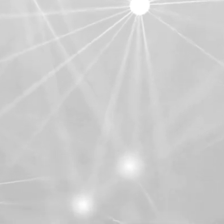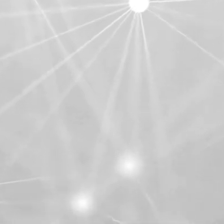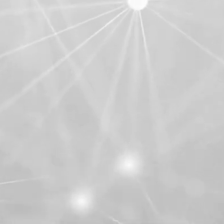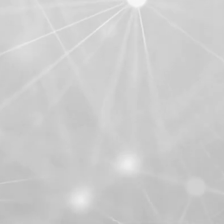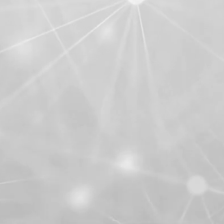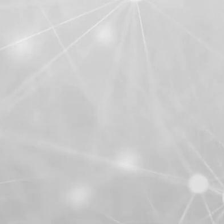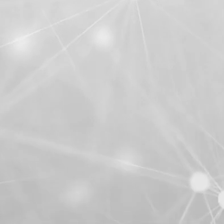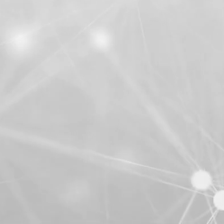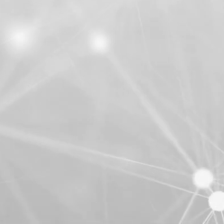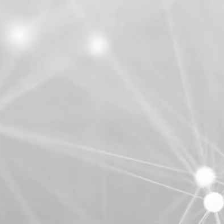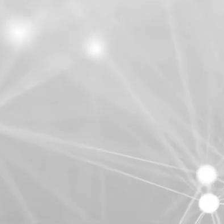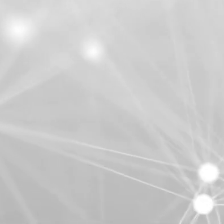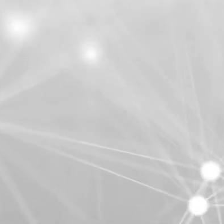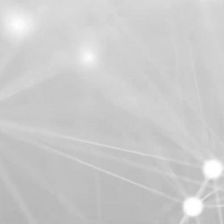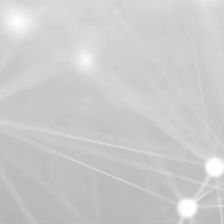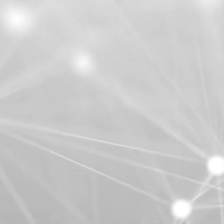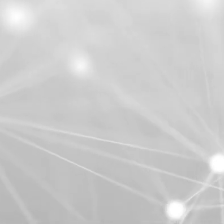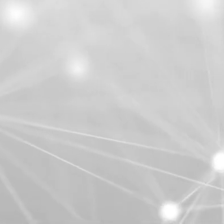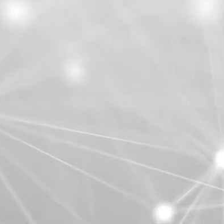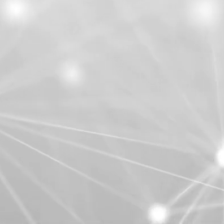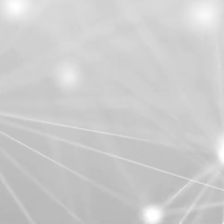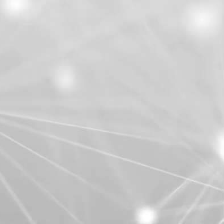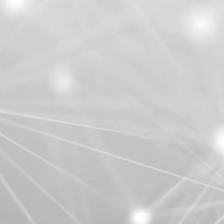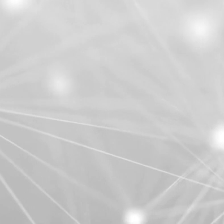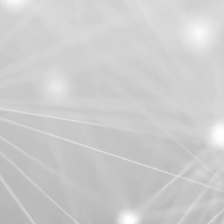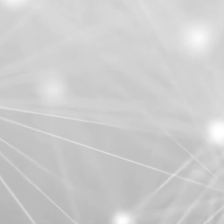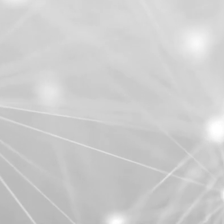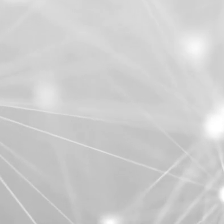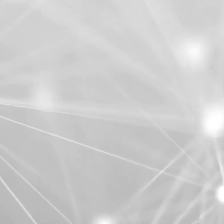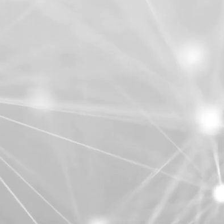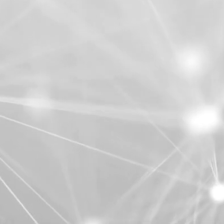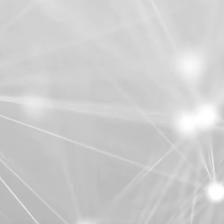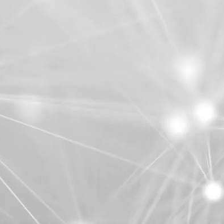Música Música Música Música